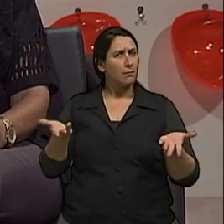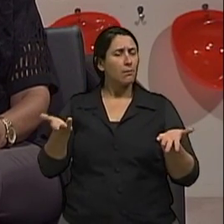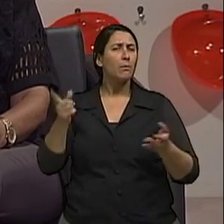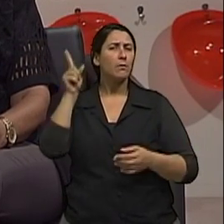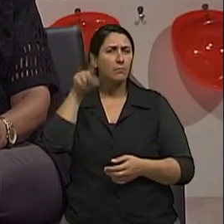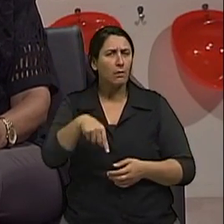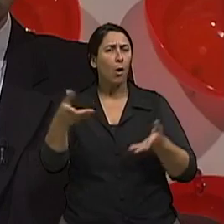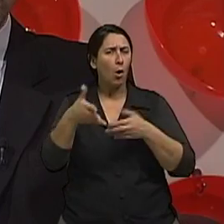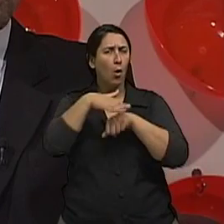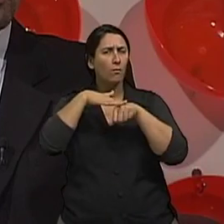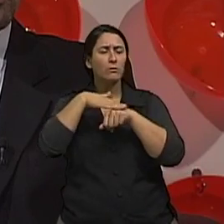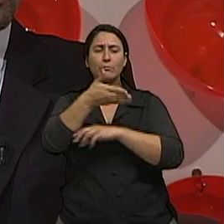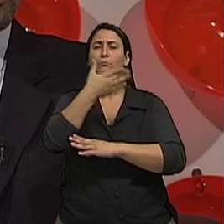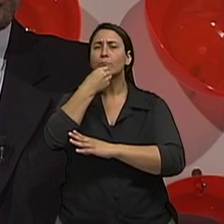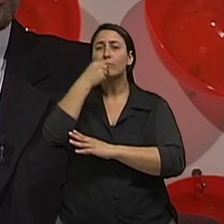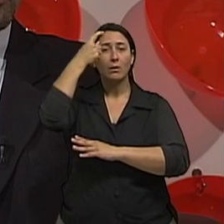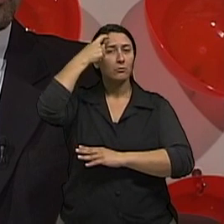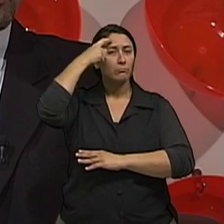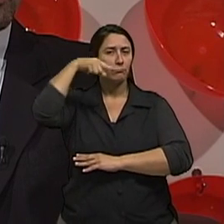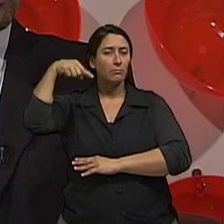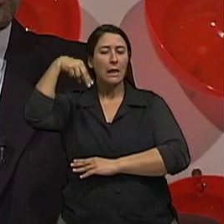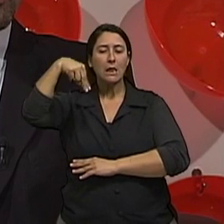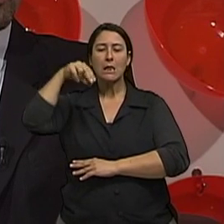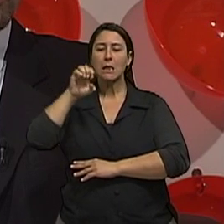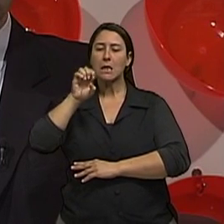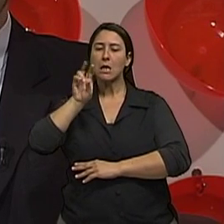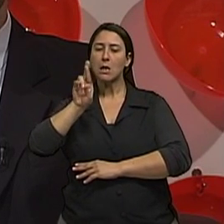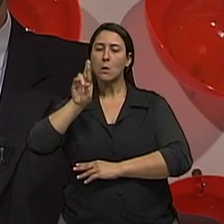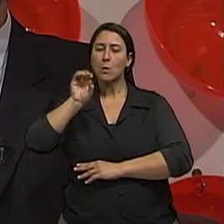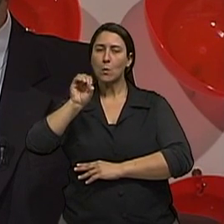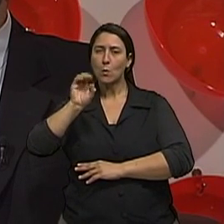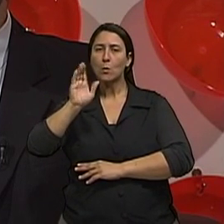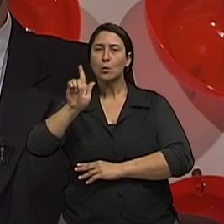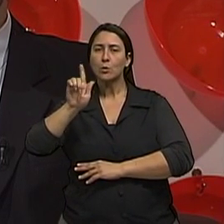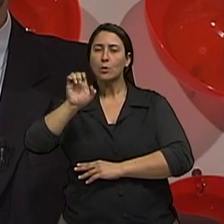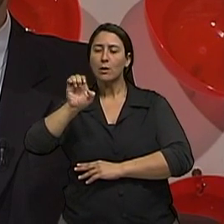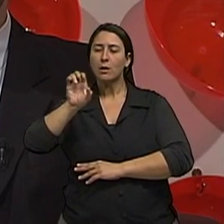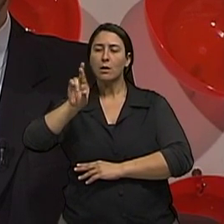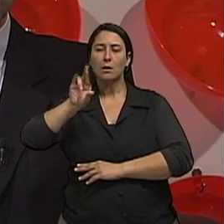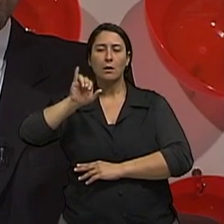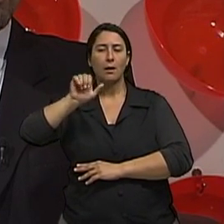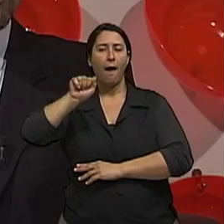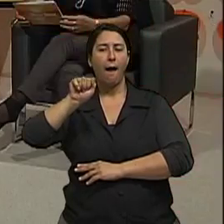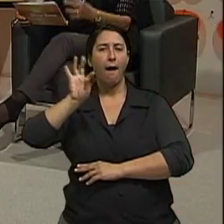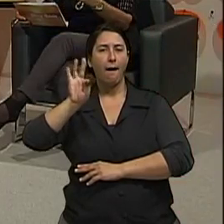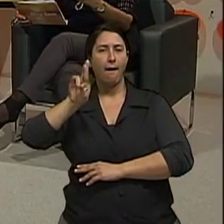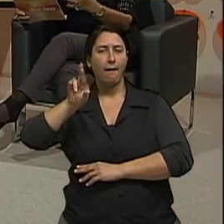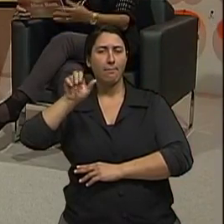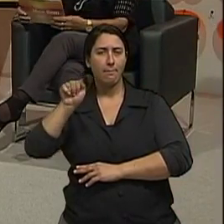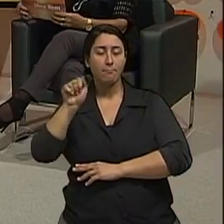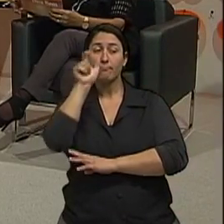médico neurogeriatra Matheus Roriz Cruz, do Hospital de Clínicas de Porto Alegre, nosso